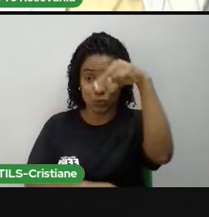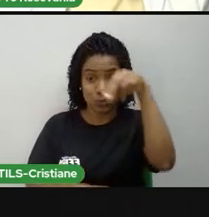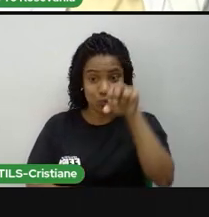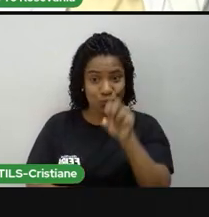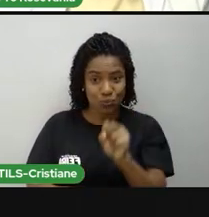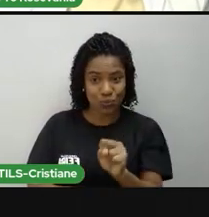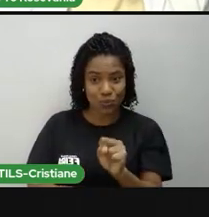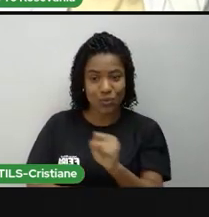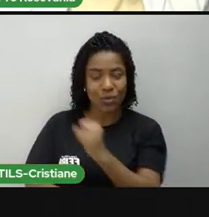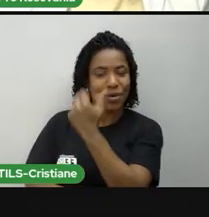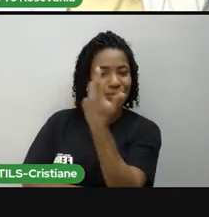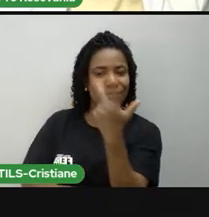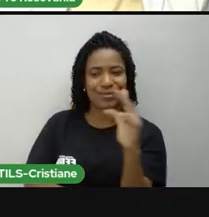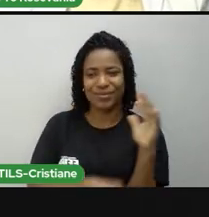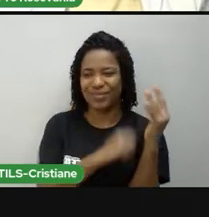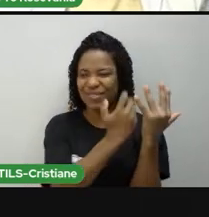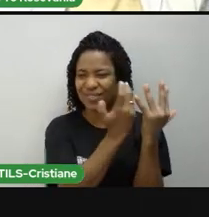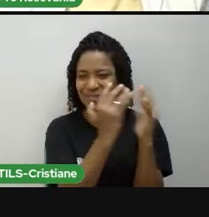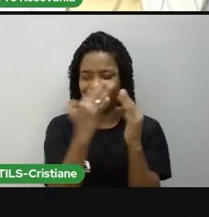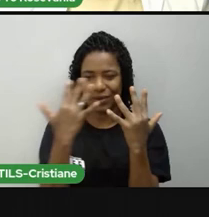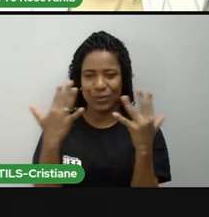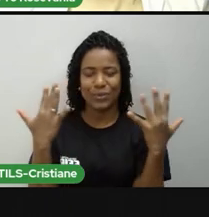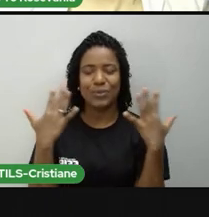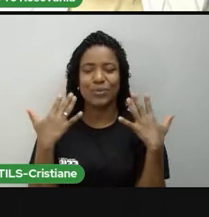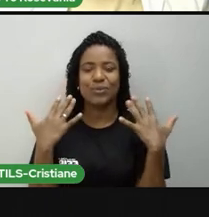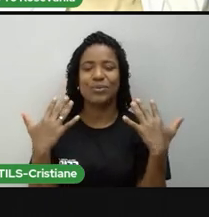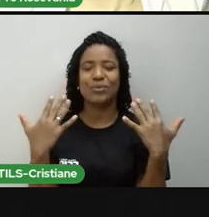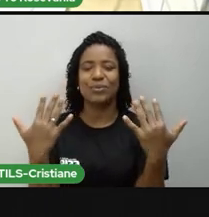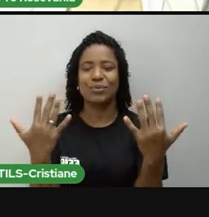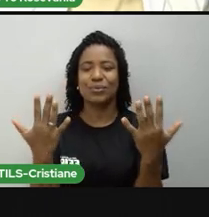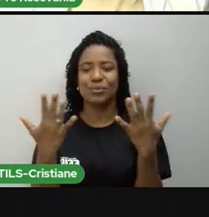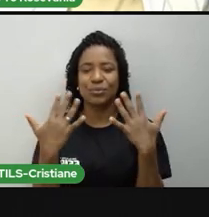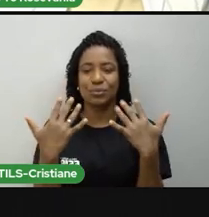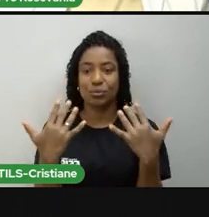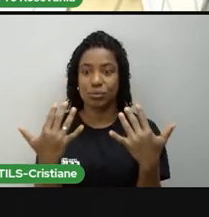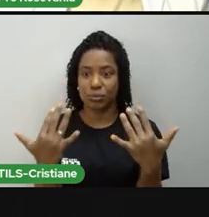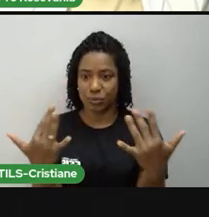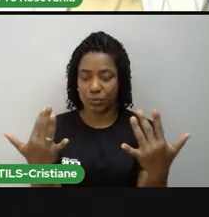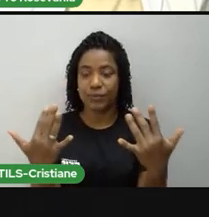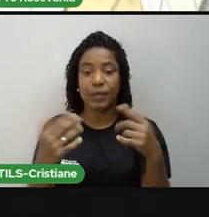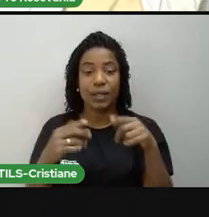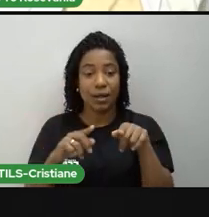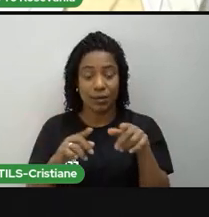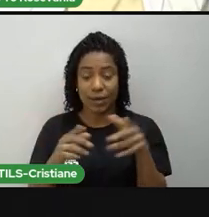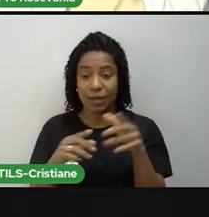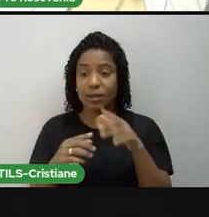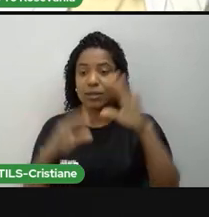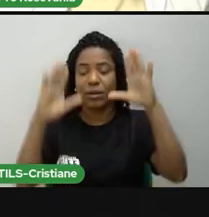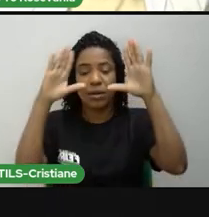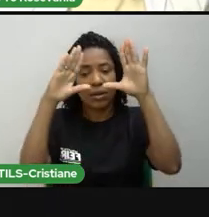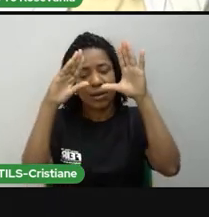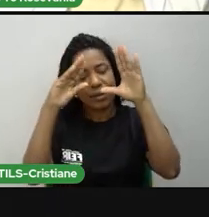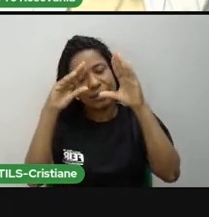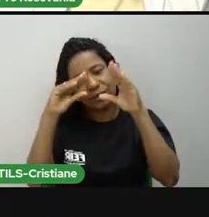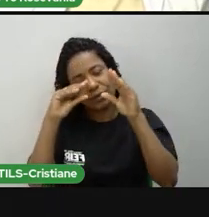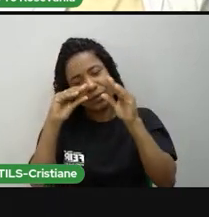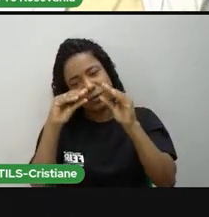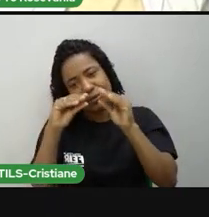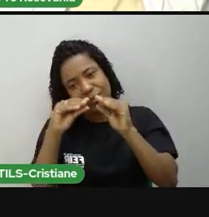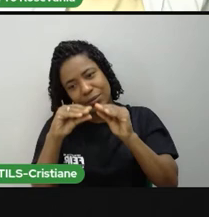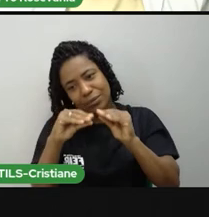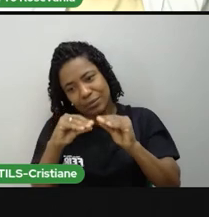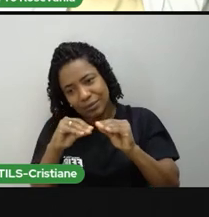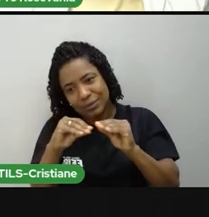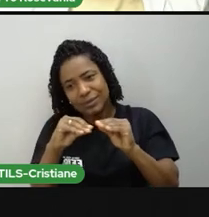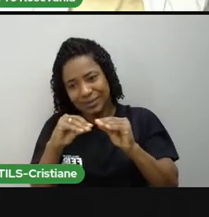Então, a gente tem aqui agora os dias mais longos, desculpe, as noites mais longas e no hemisfério norte, a gente tem